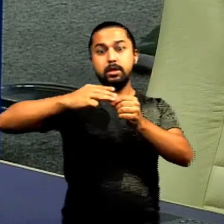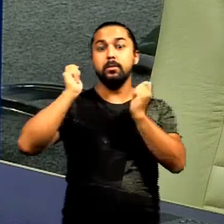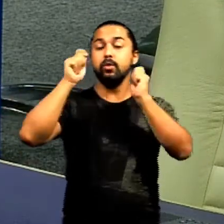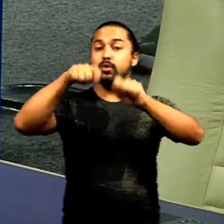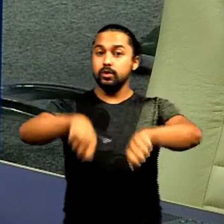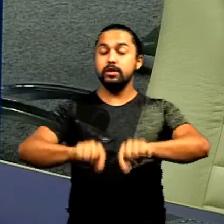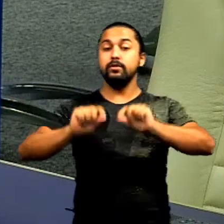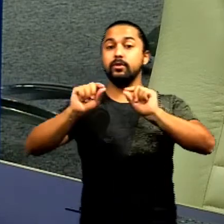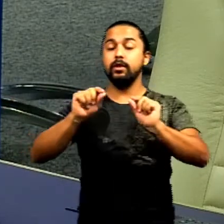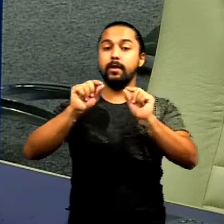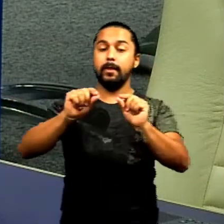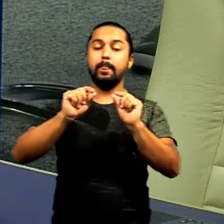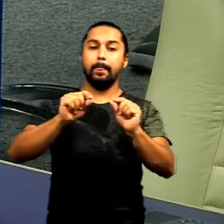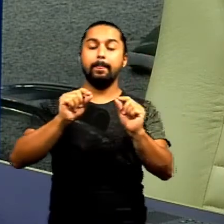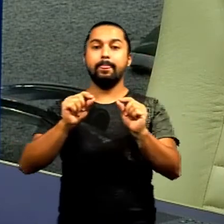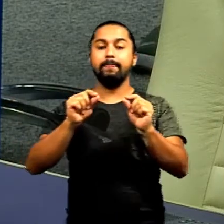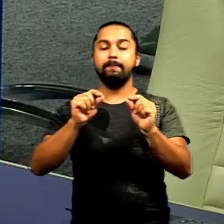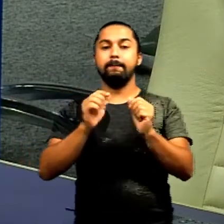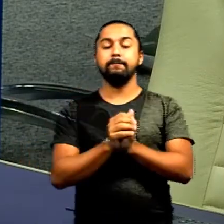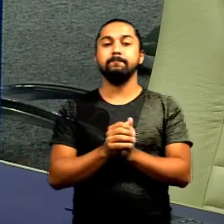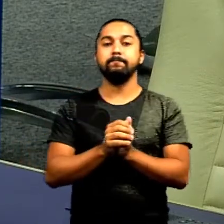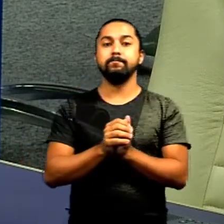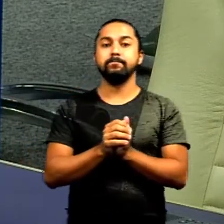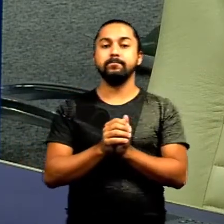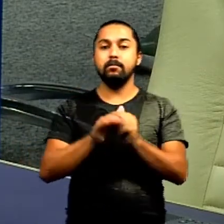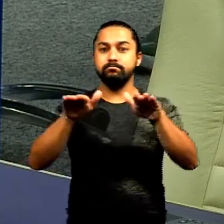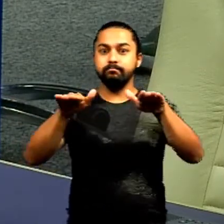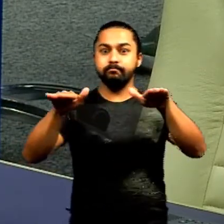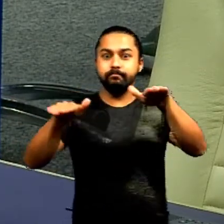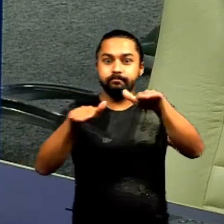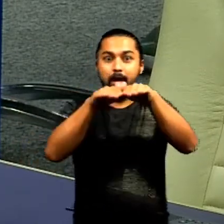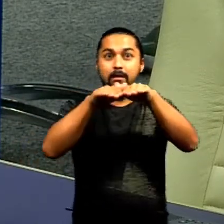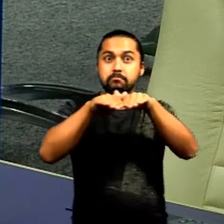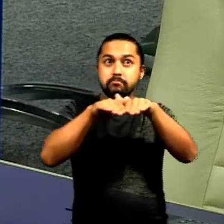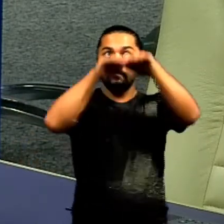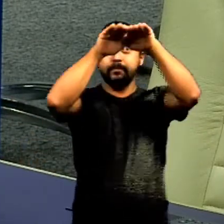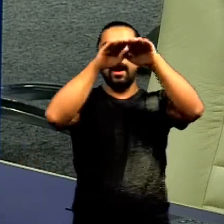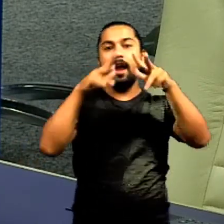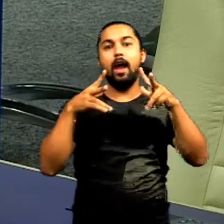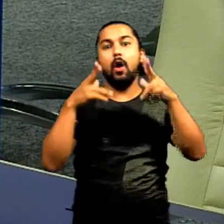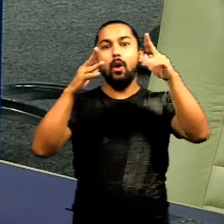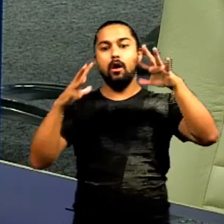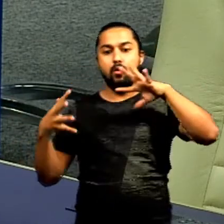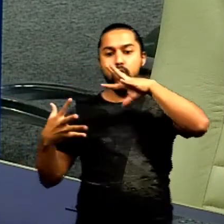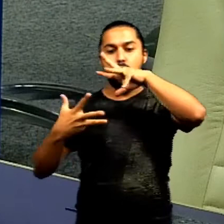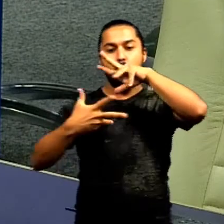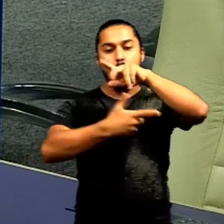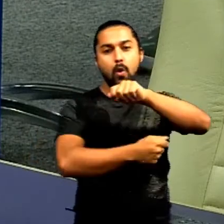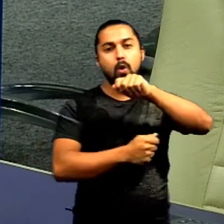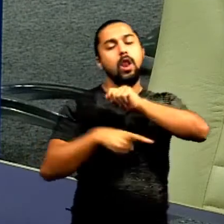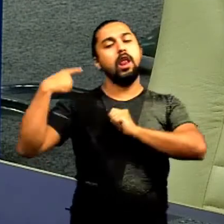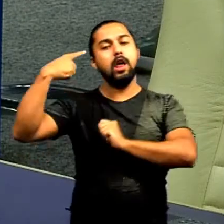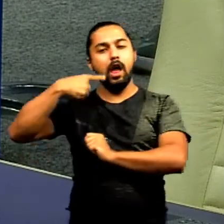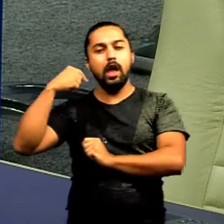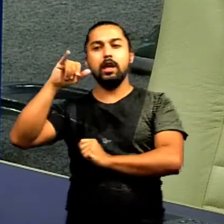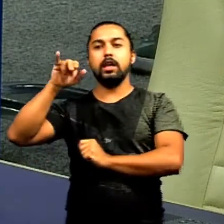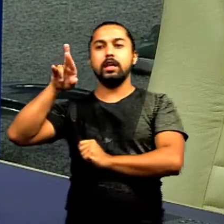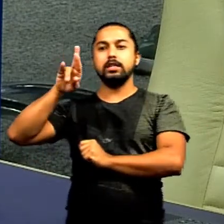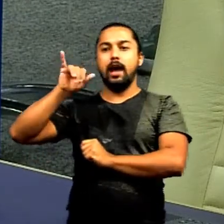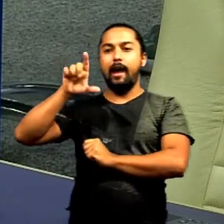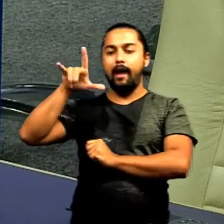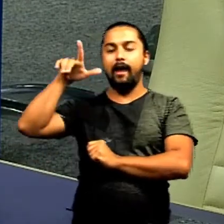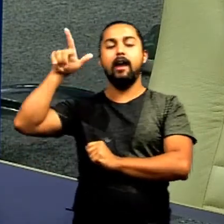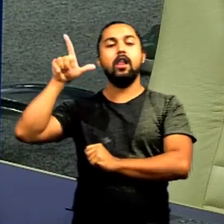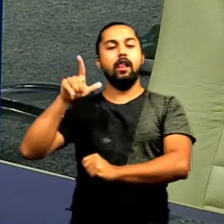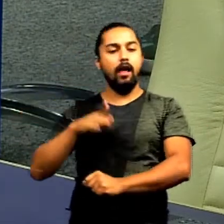para poder receber uma tendência que hoje é mundial em Israel nos Estados Unidos isso já